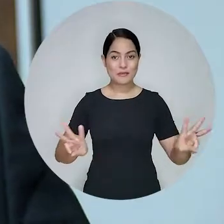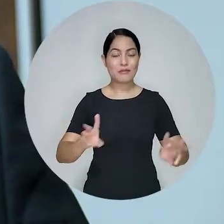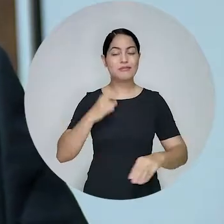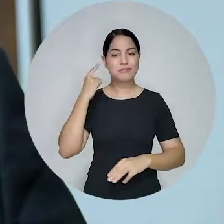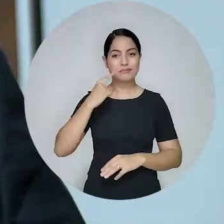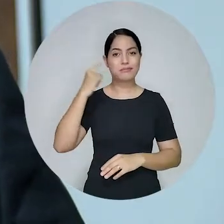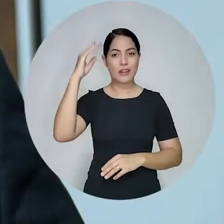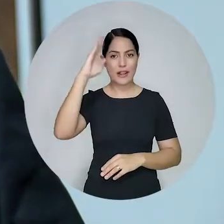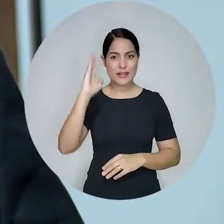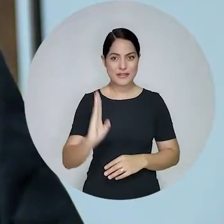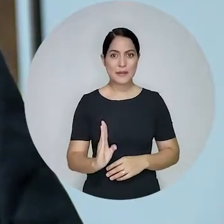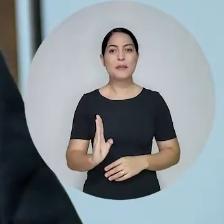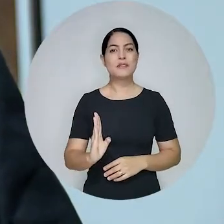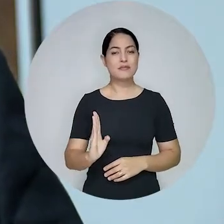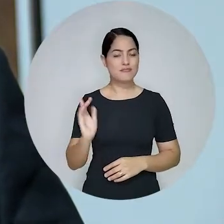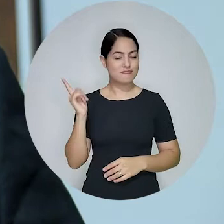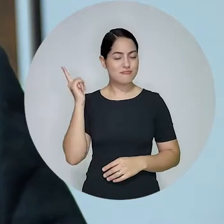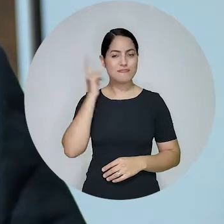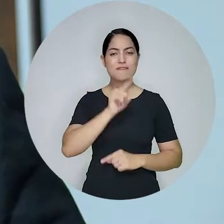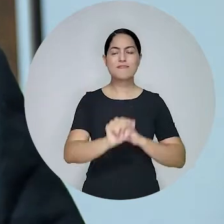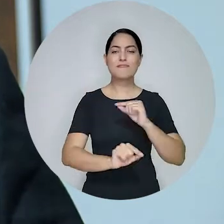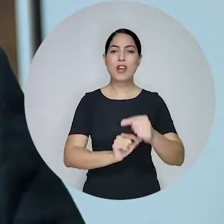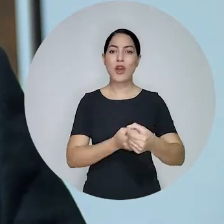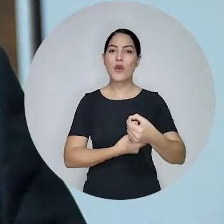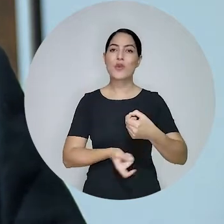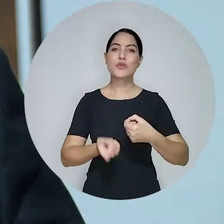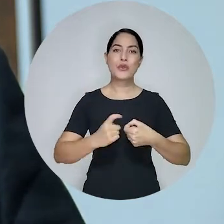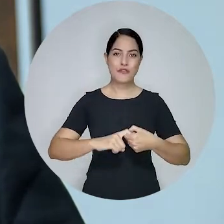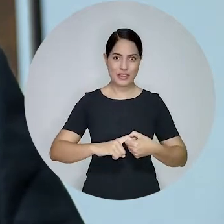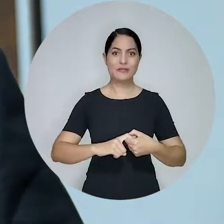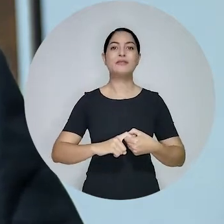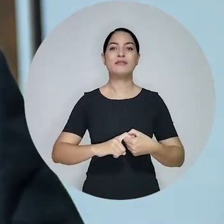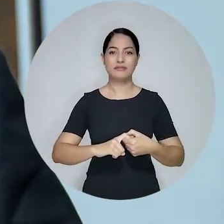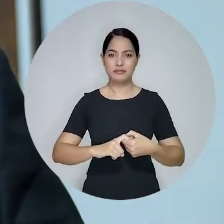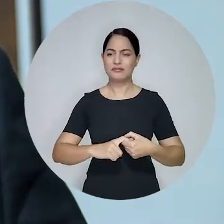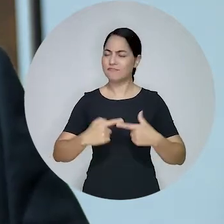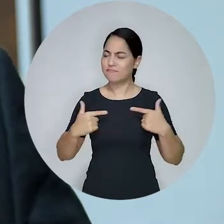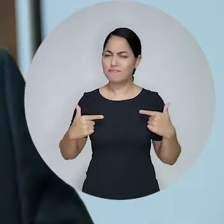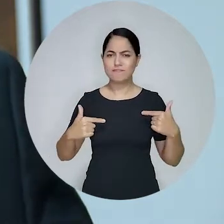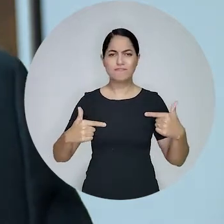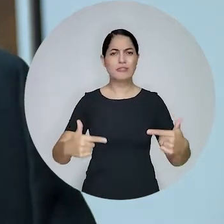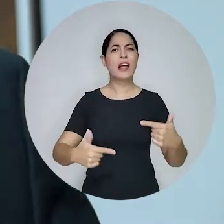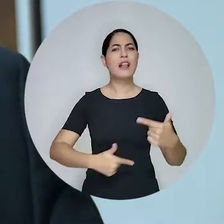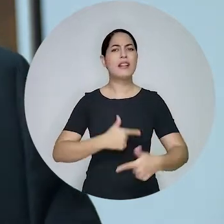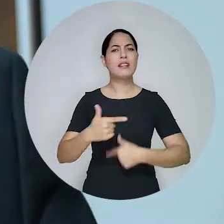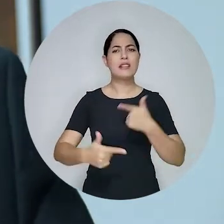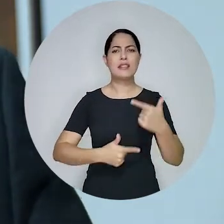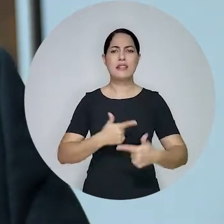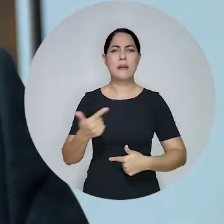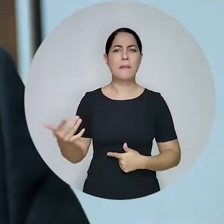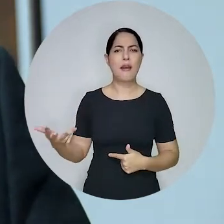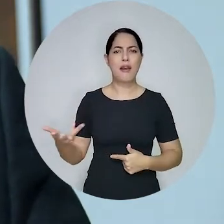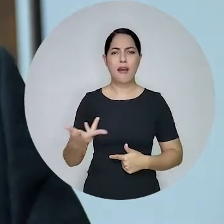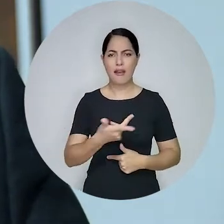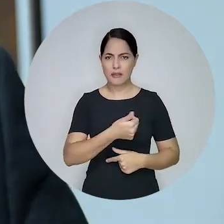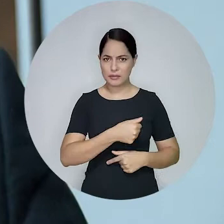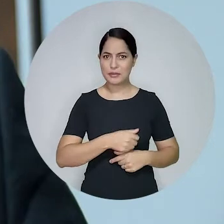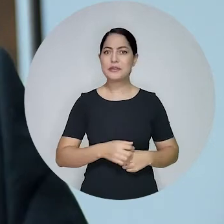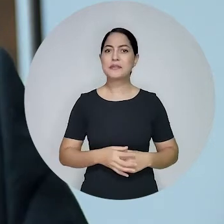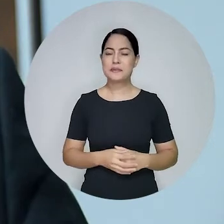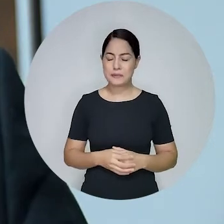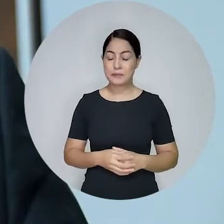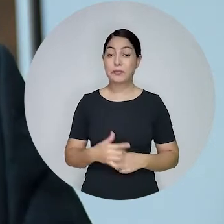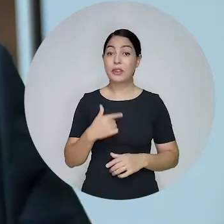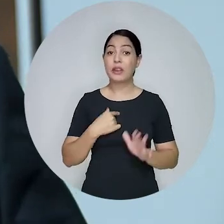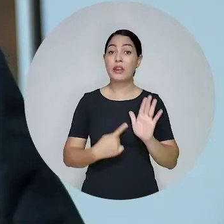plataforma, advocacia brasileira consegue ter acesso a convênios que servem tanto para que ela otimize as suas condições